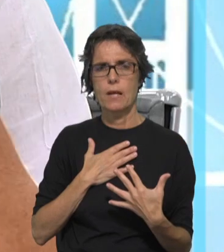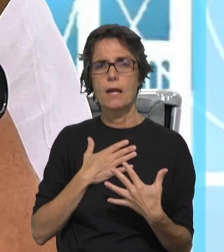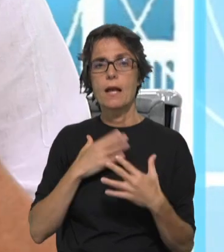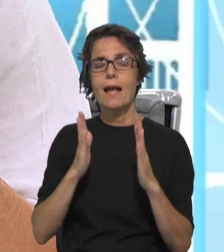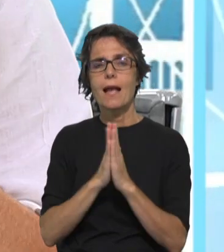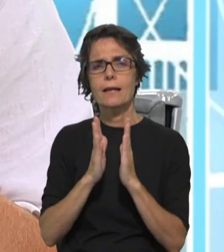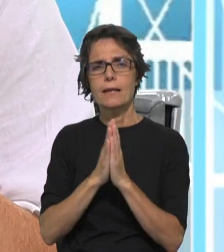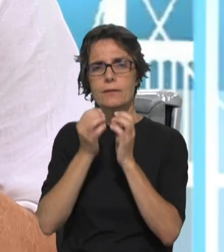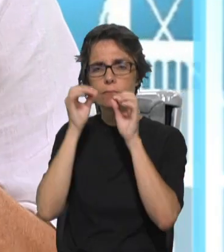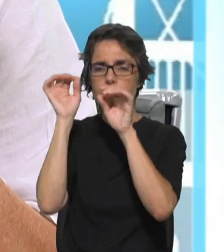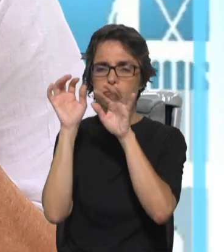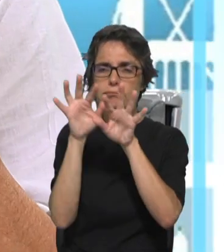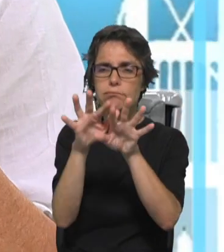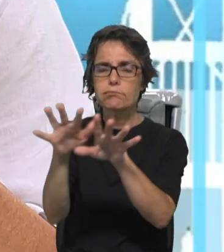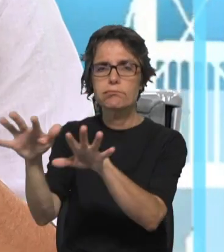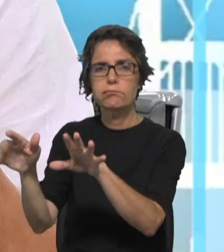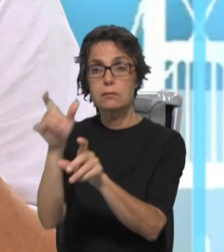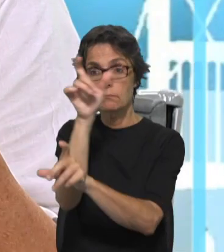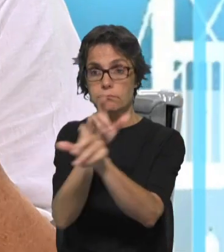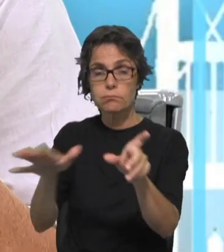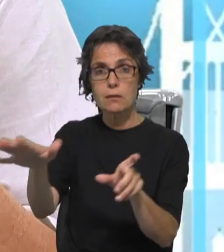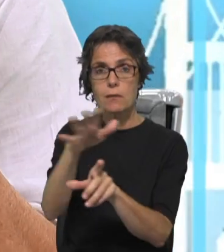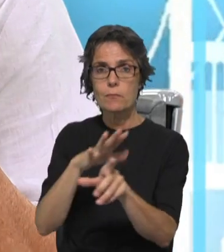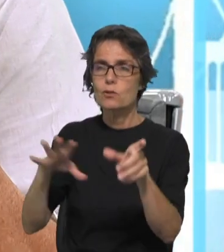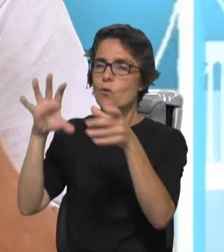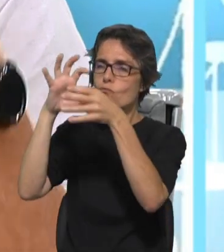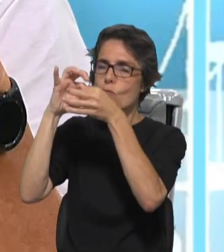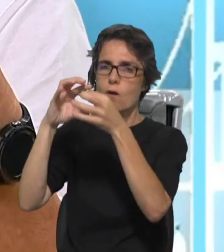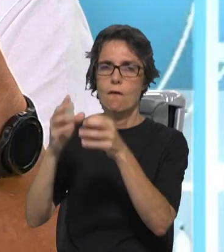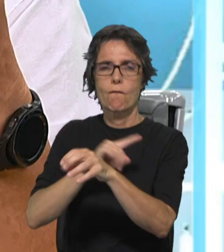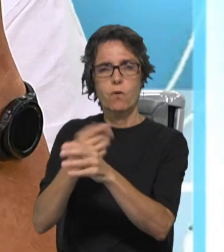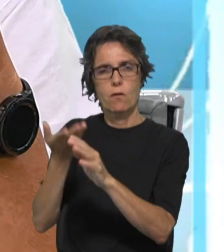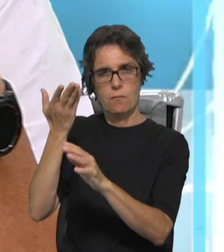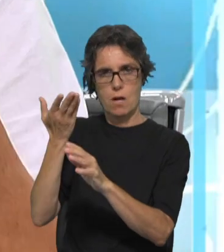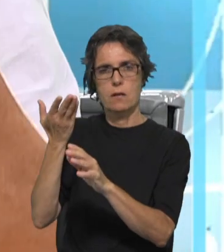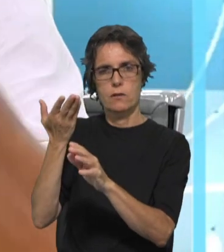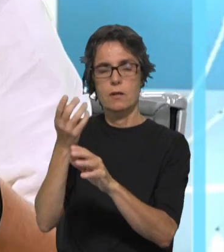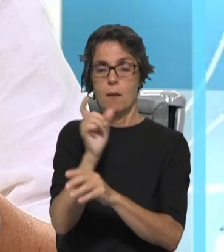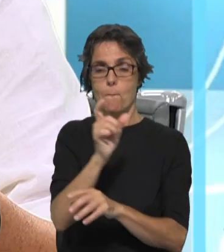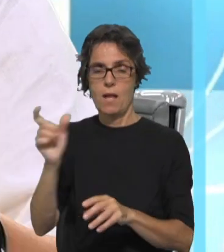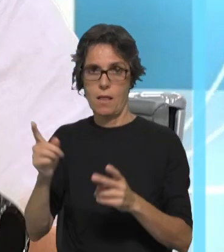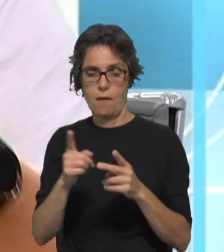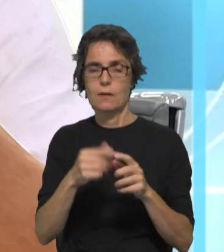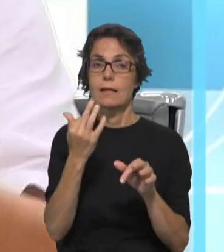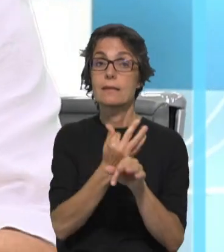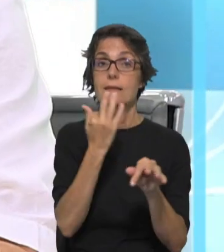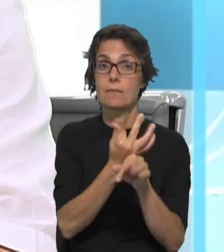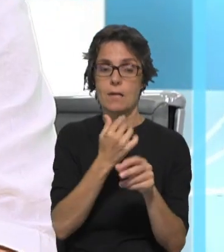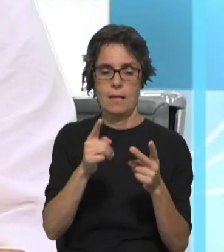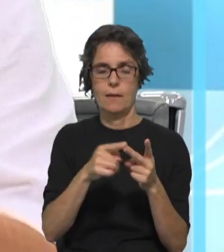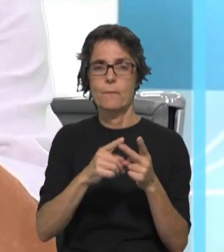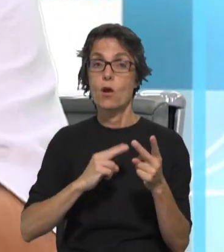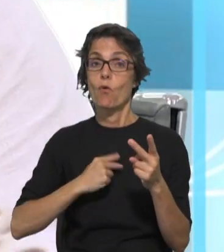oferece à humanidade para renovar a sua relação com o Criador e com a criação, por meio, e cá vêm as três palavras, da celebração, da